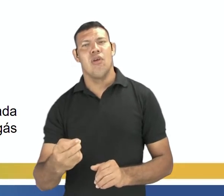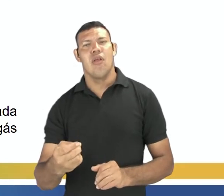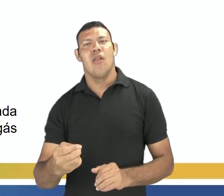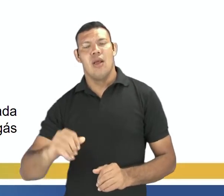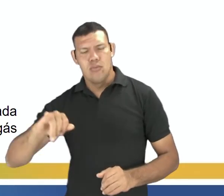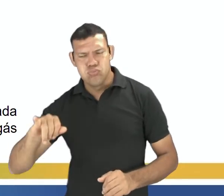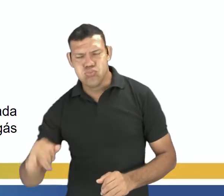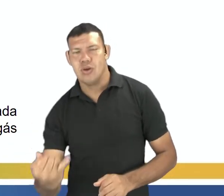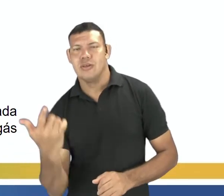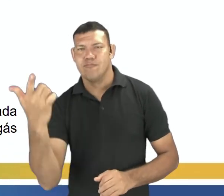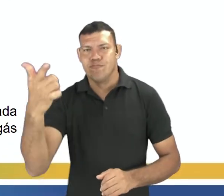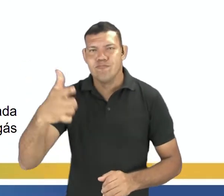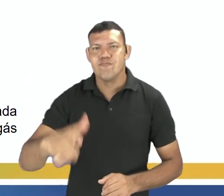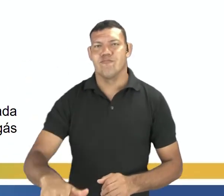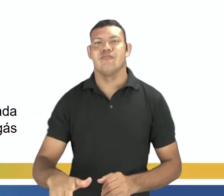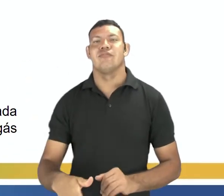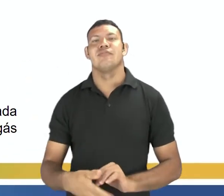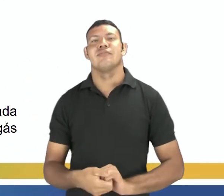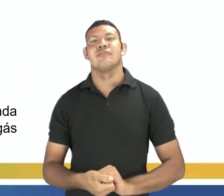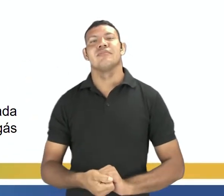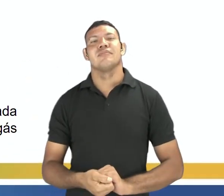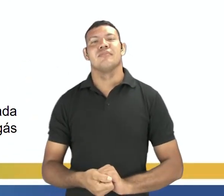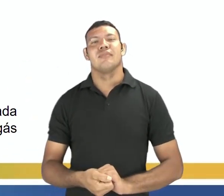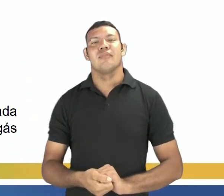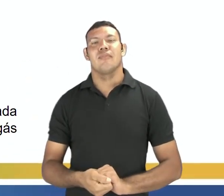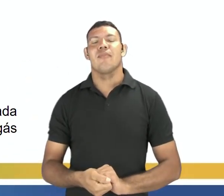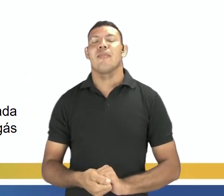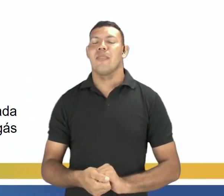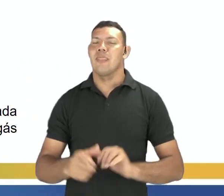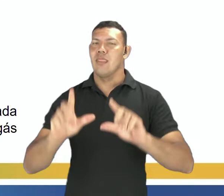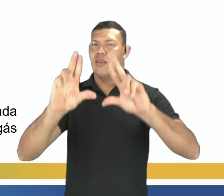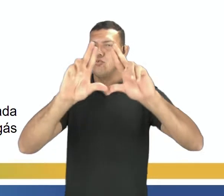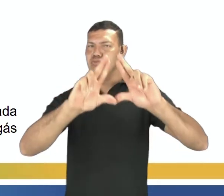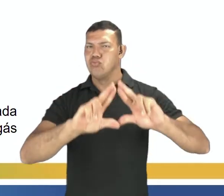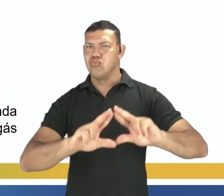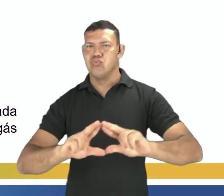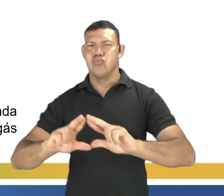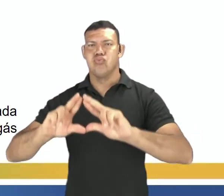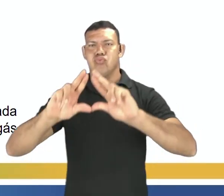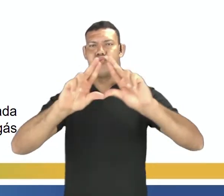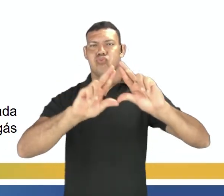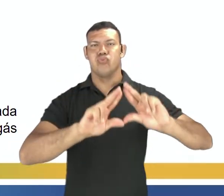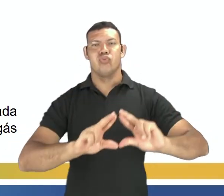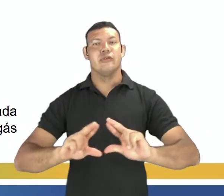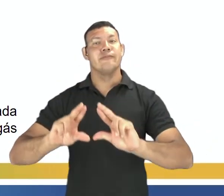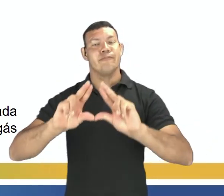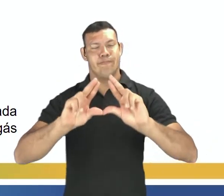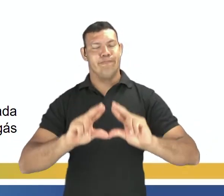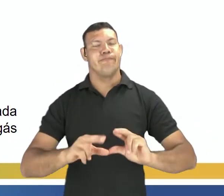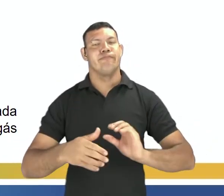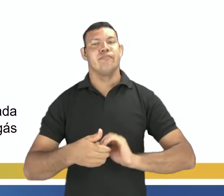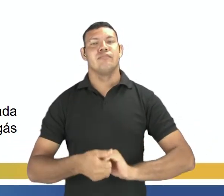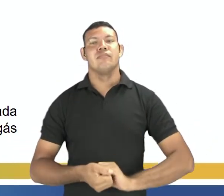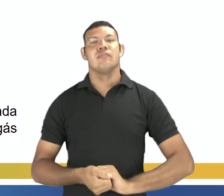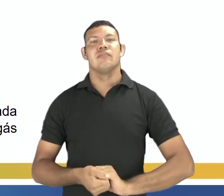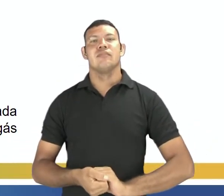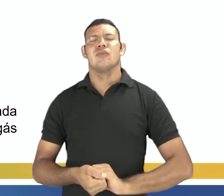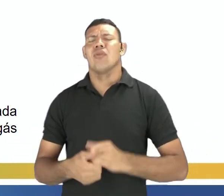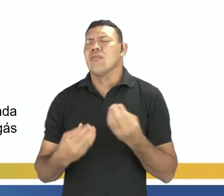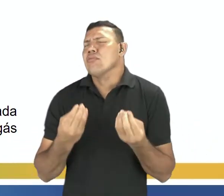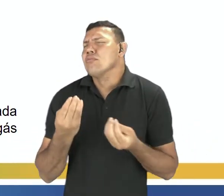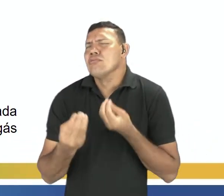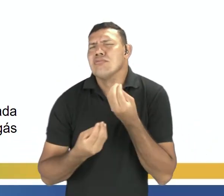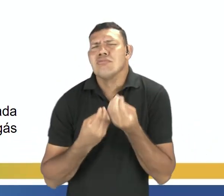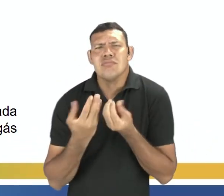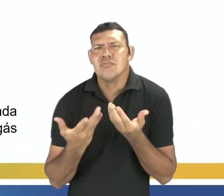antes e aí ele vai ser reutilizado para esses mesmos fins. Como assim?